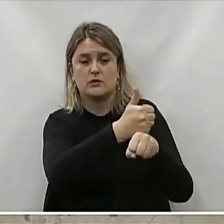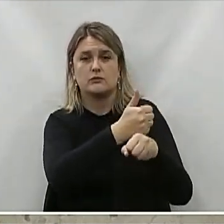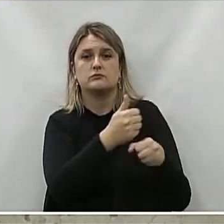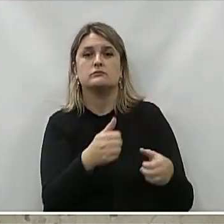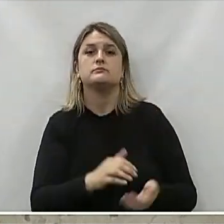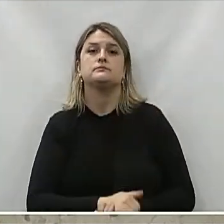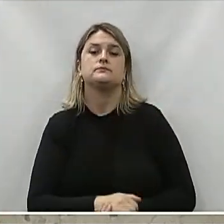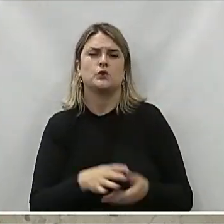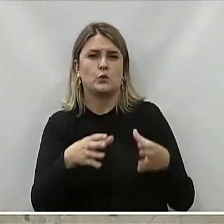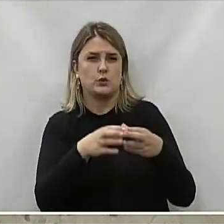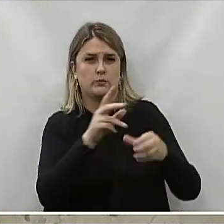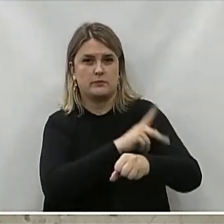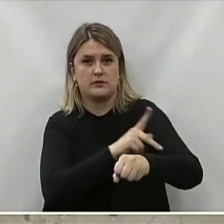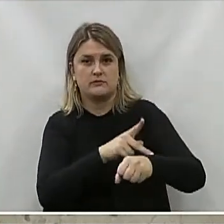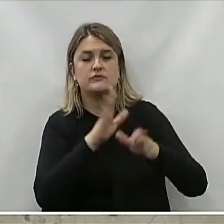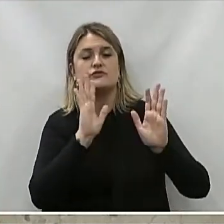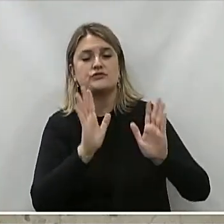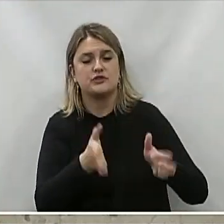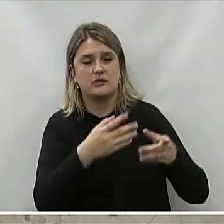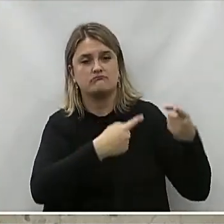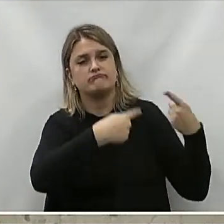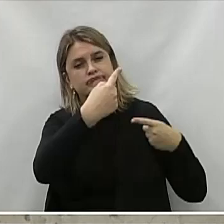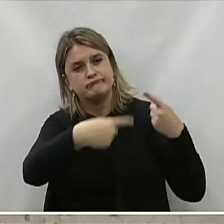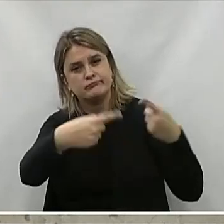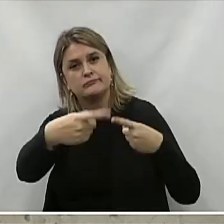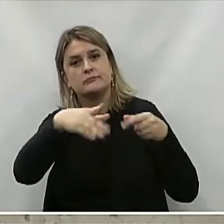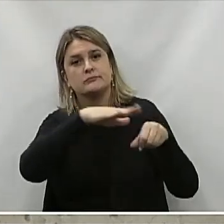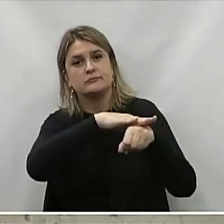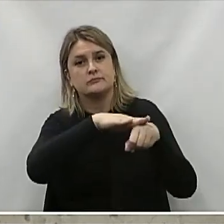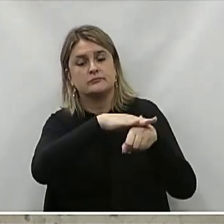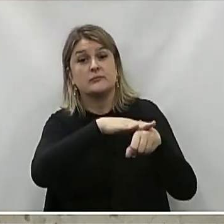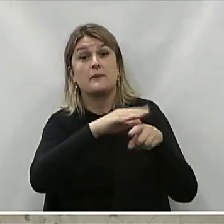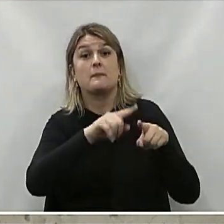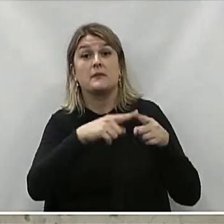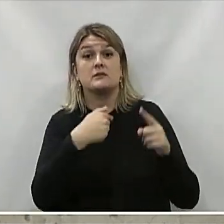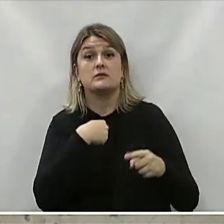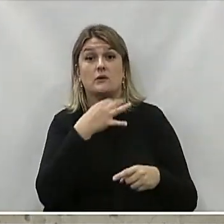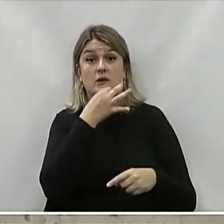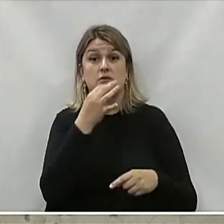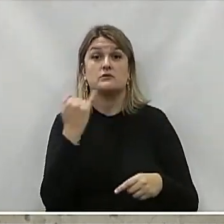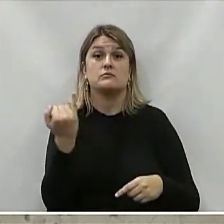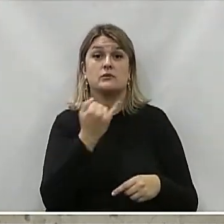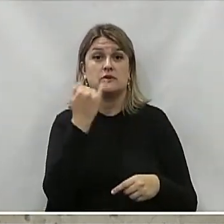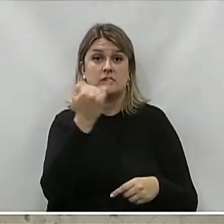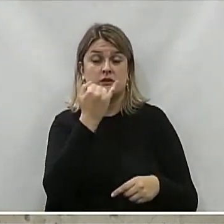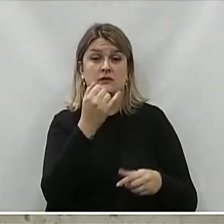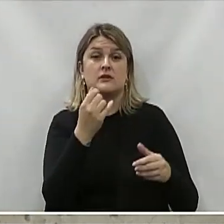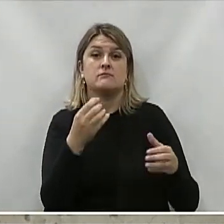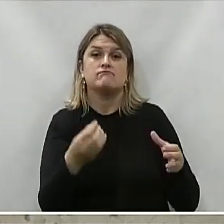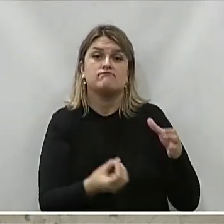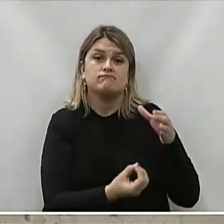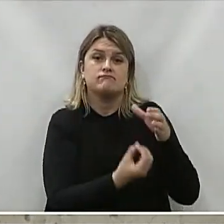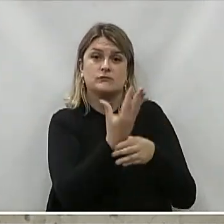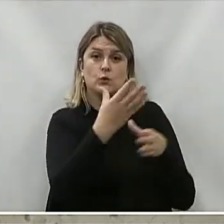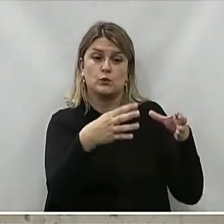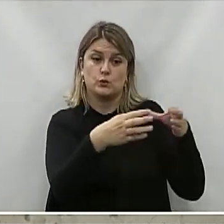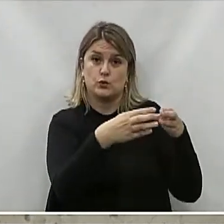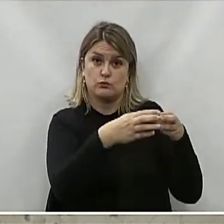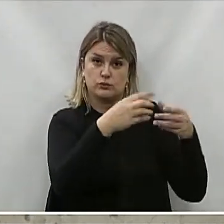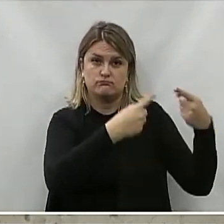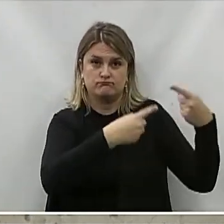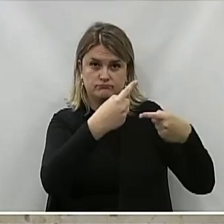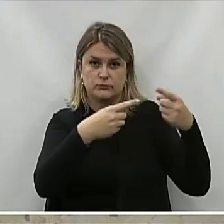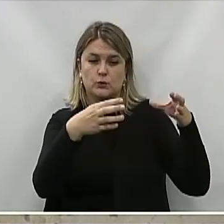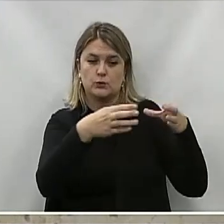Com a equipe pedagógica Que já estão discutindo Mas eu acho importante Mais ainda Montar um comitê Com